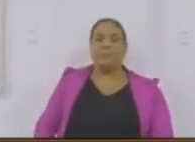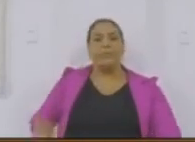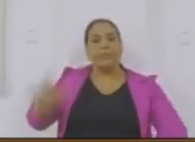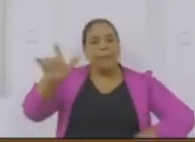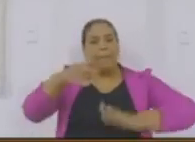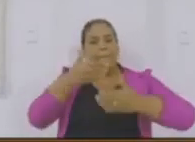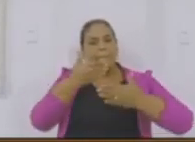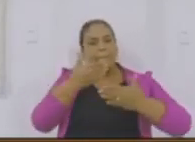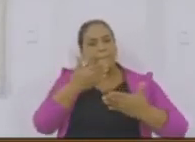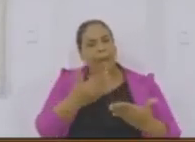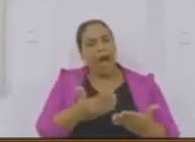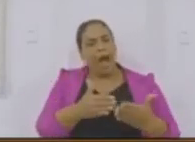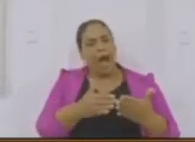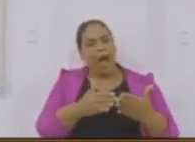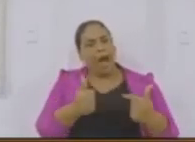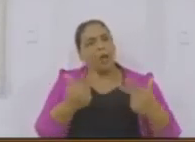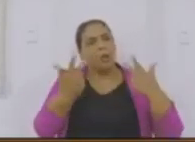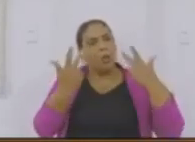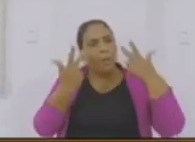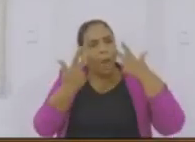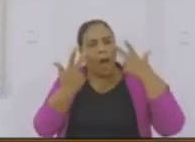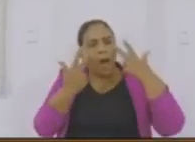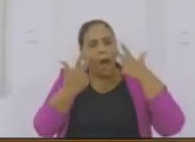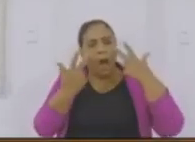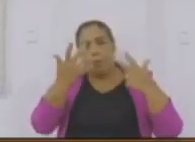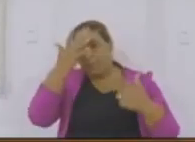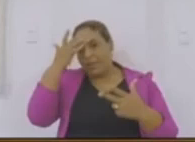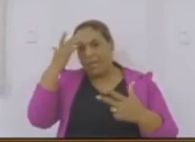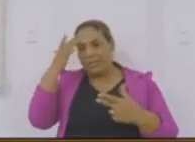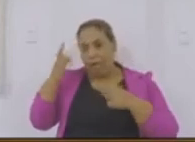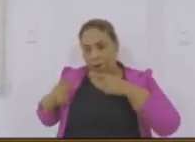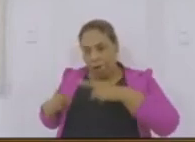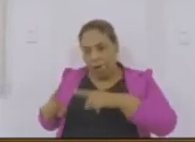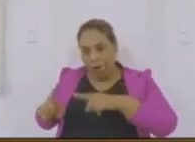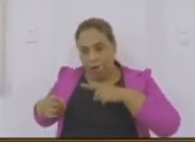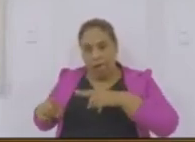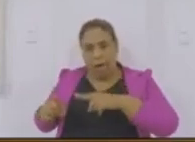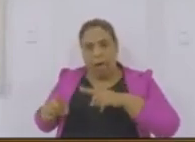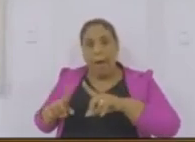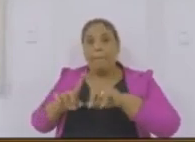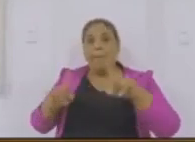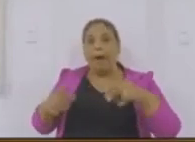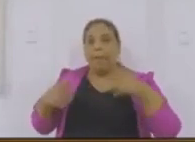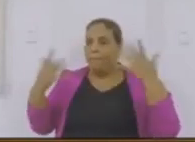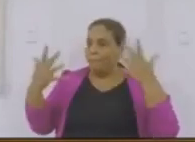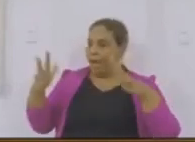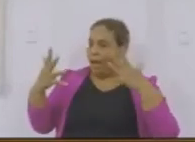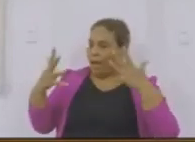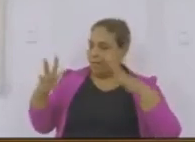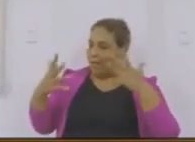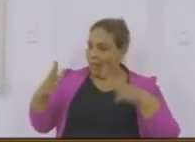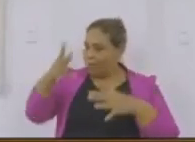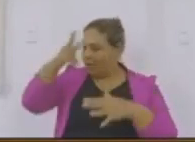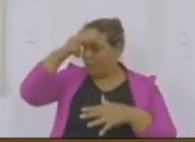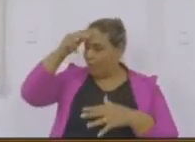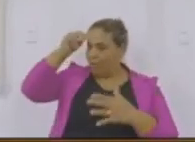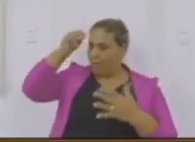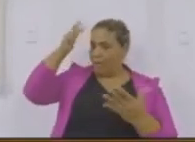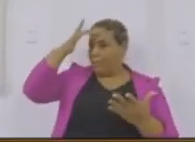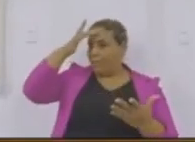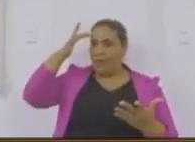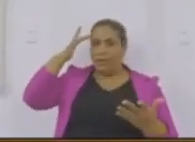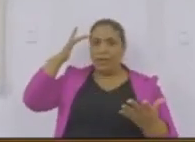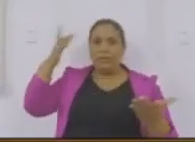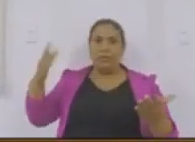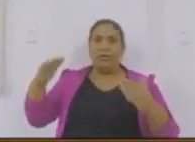cobro, as pessoas me criticam. Mas quando eu venho aqui e parabenizo o governo, as pessoas